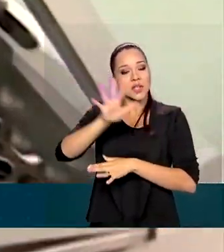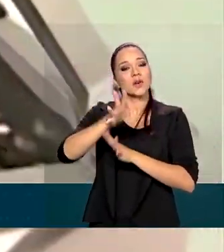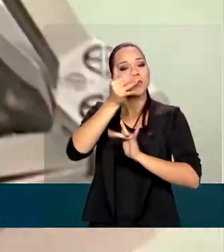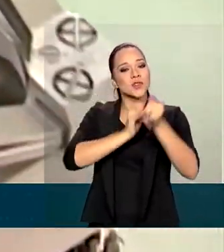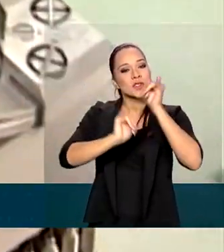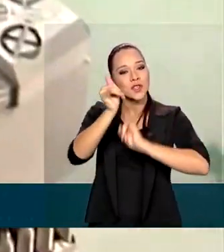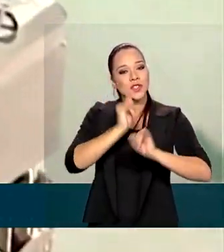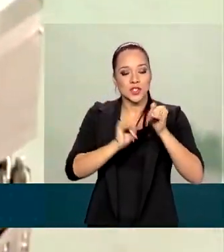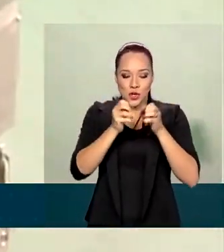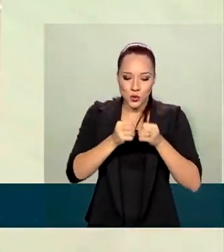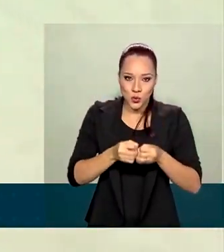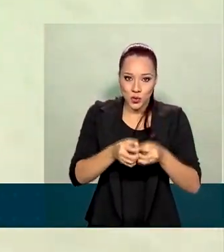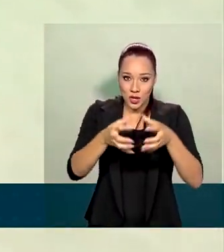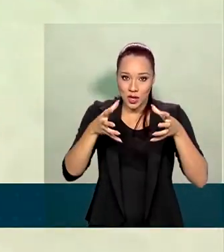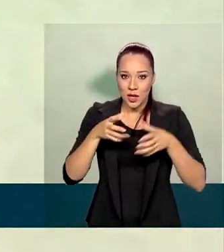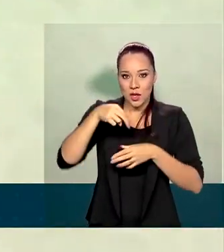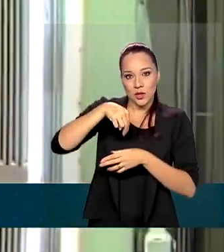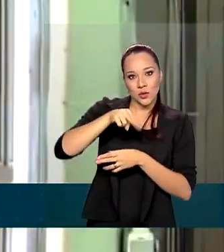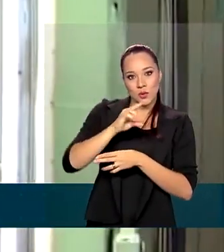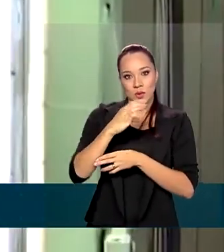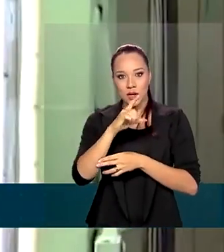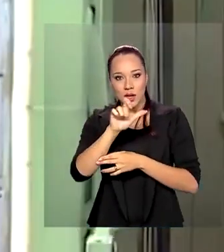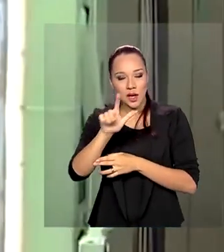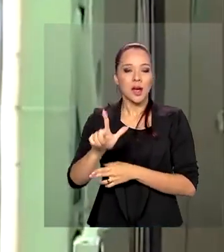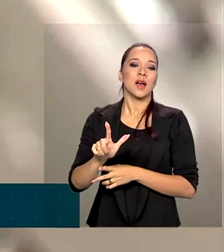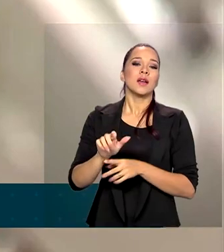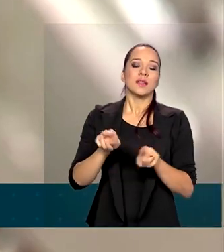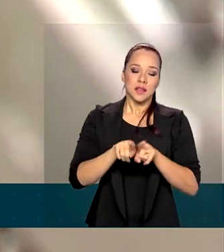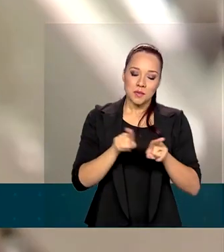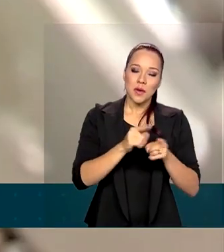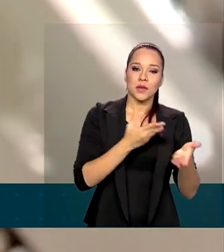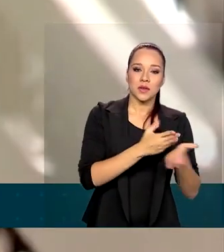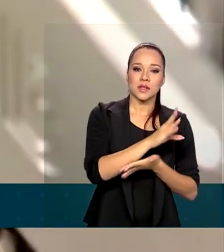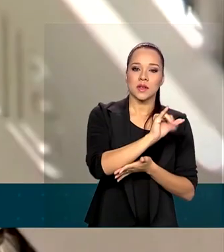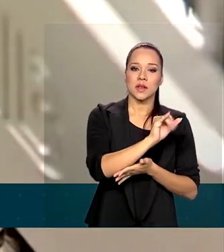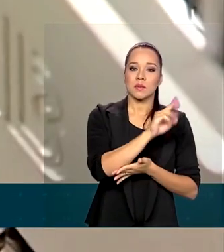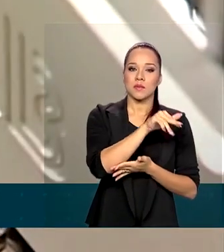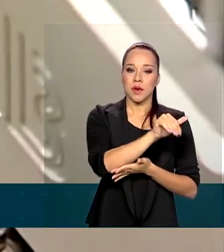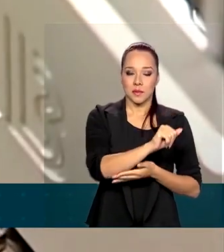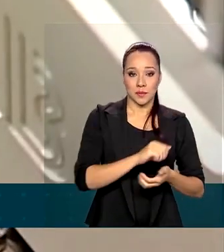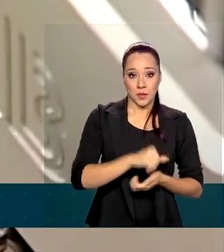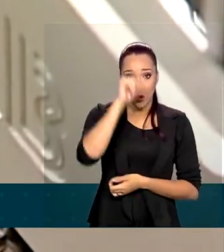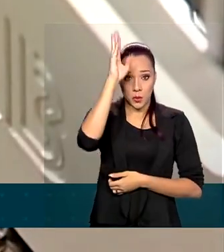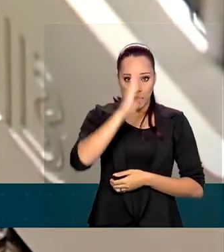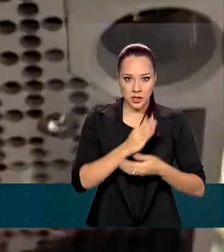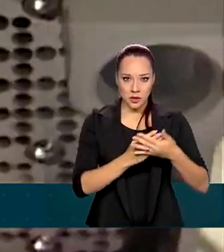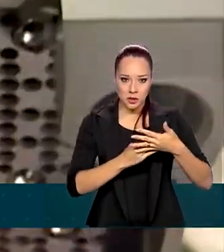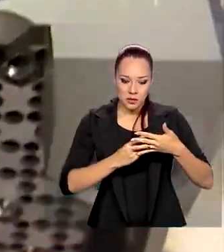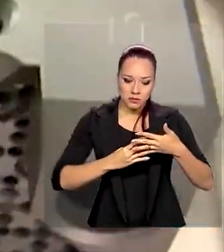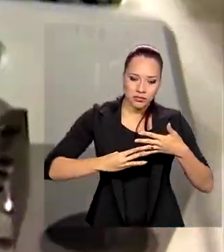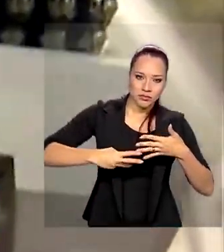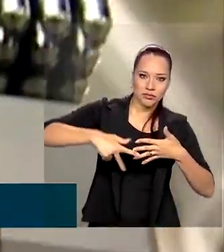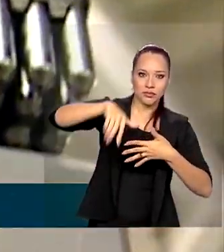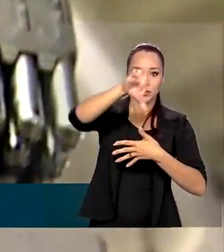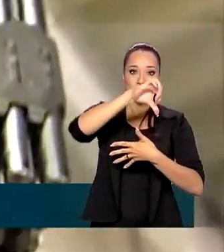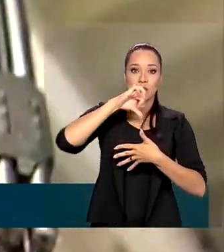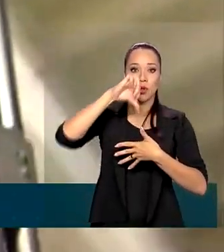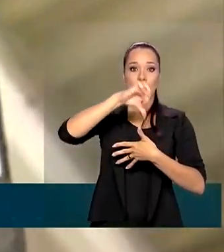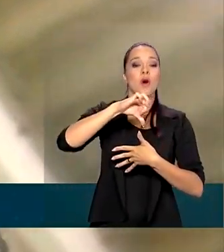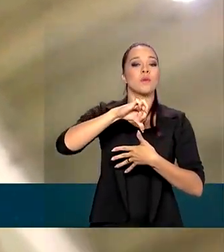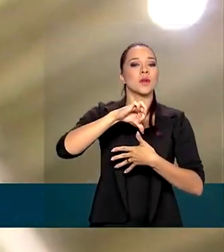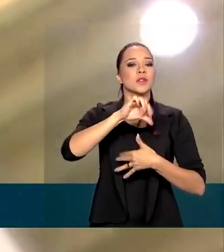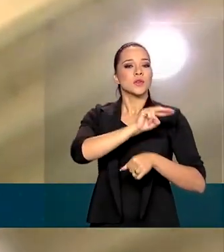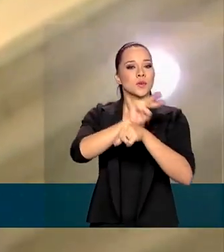Energia Nuclear e com licença ambiental do Ibama. O Brasil ocupa a nona posição mundial em